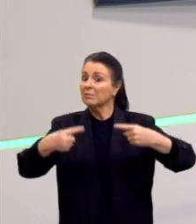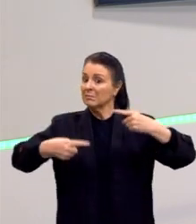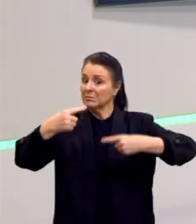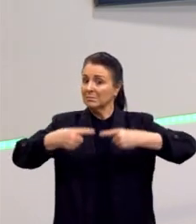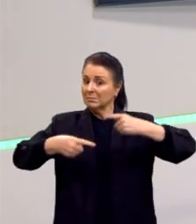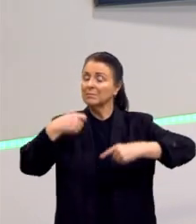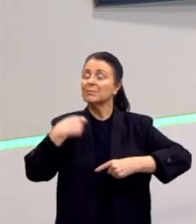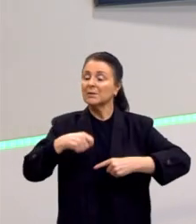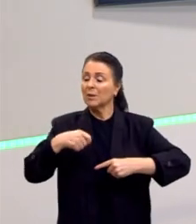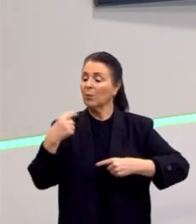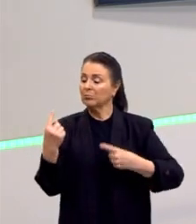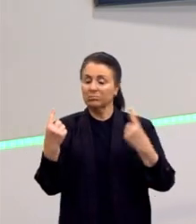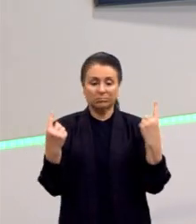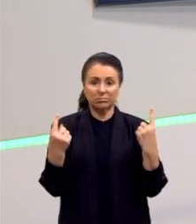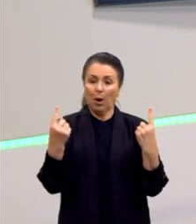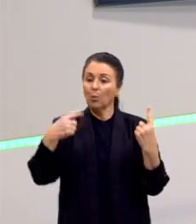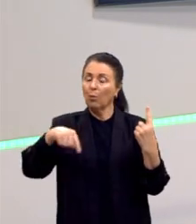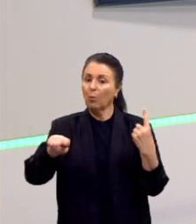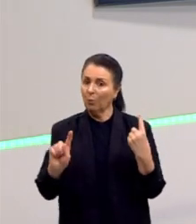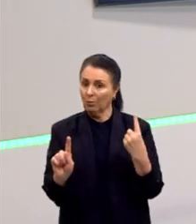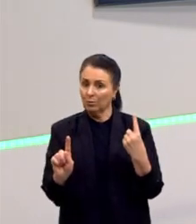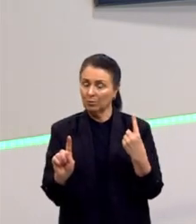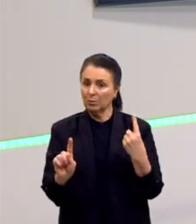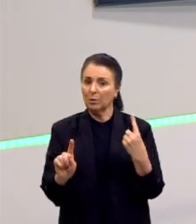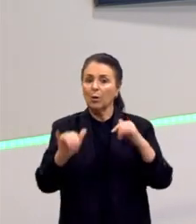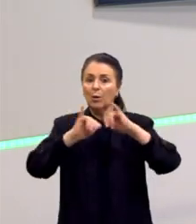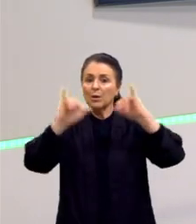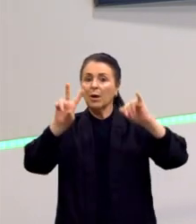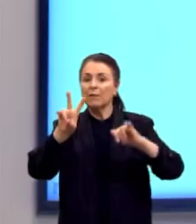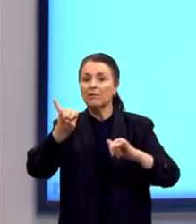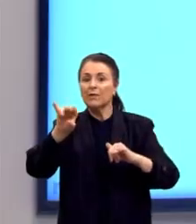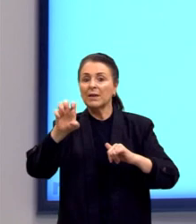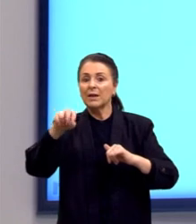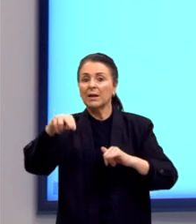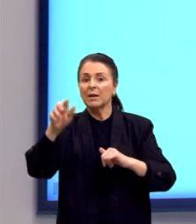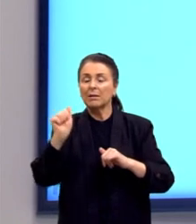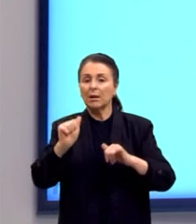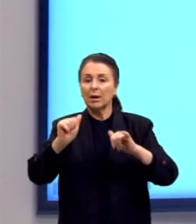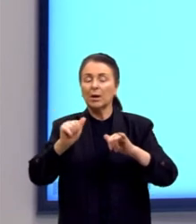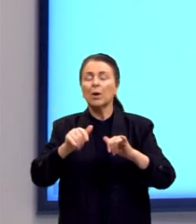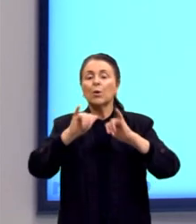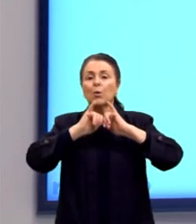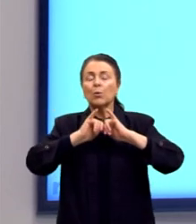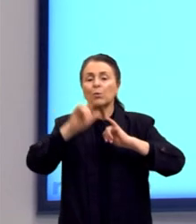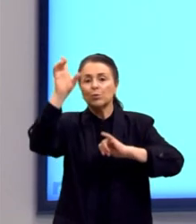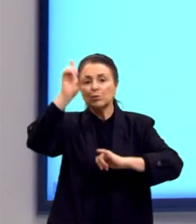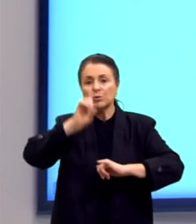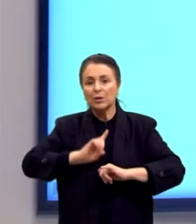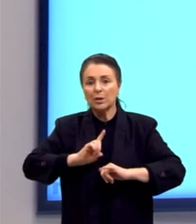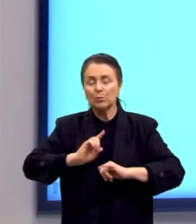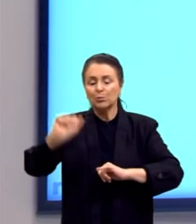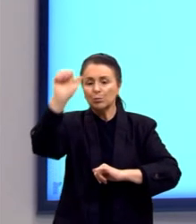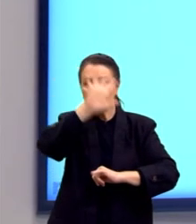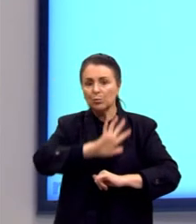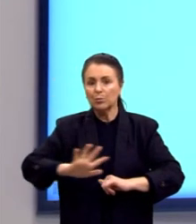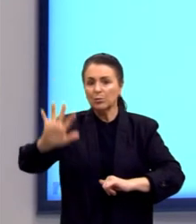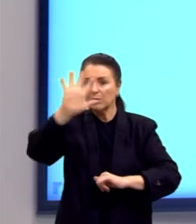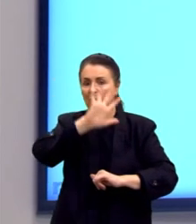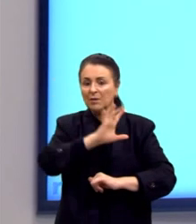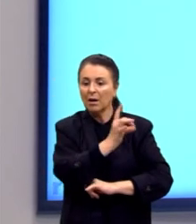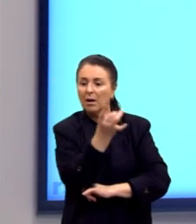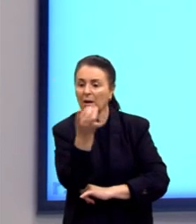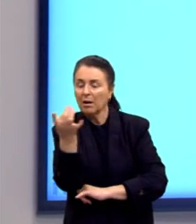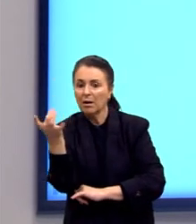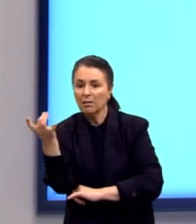dialogar com o outro. Olha, a Declaração de Viena, os direitos universais, indivisíveis, independente de